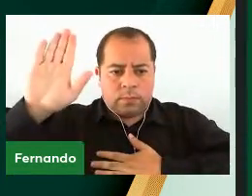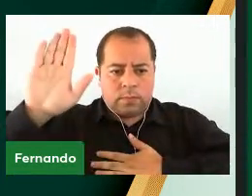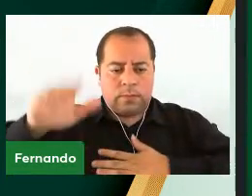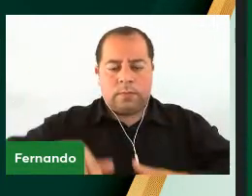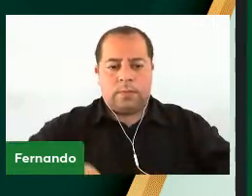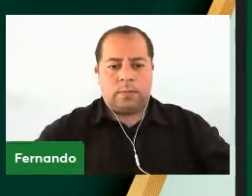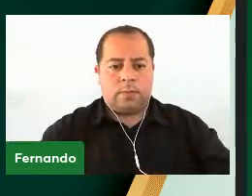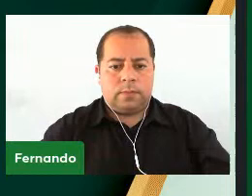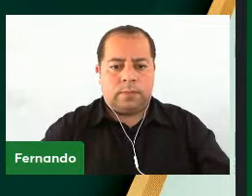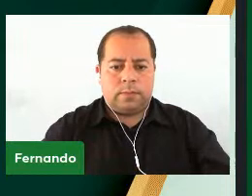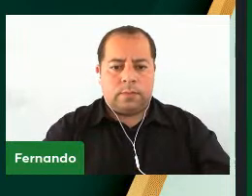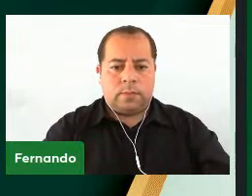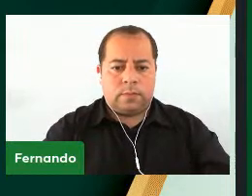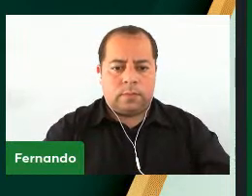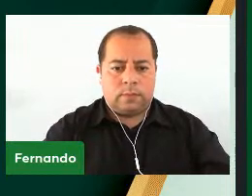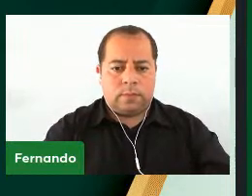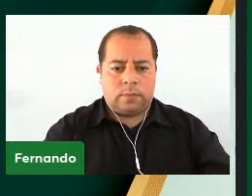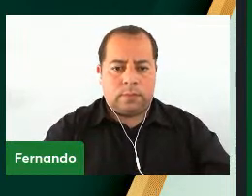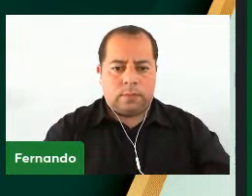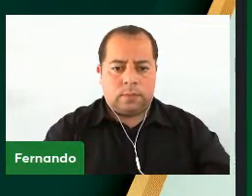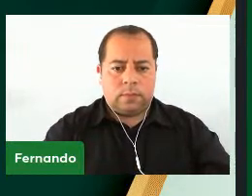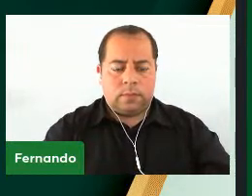agora a confirmação de juramento